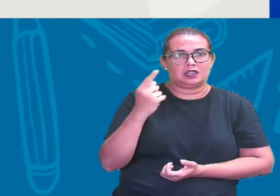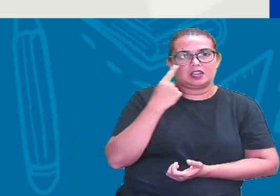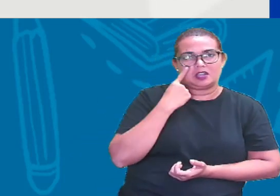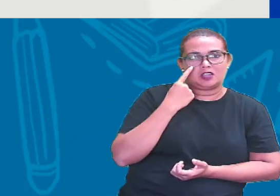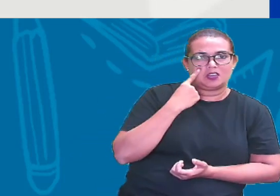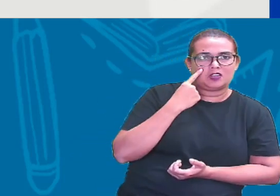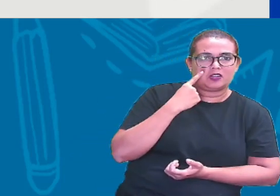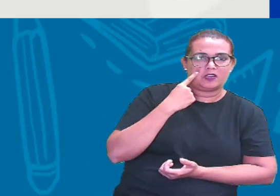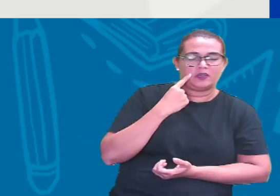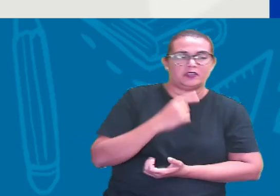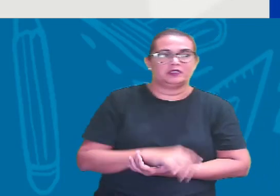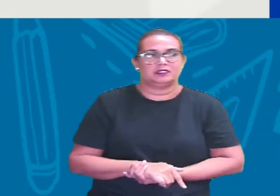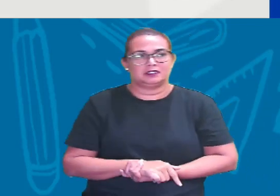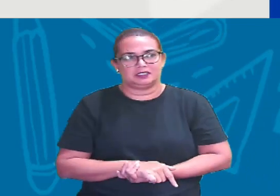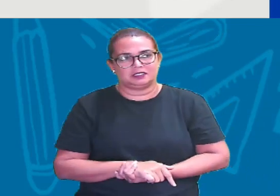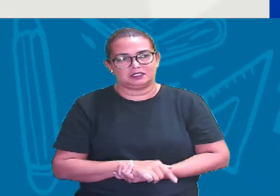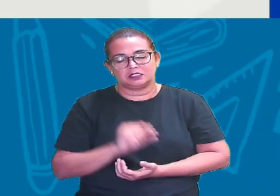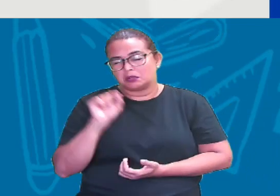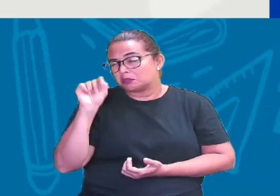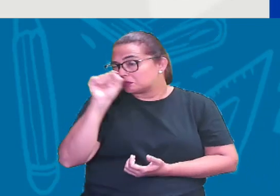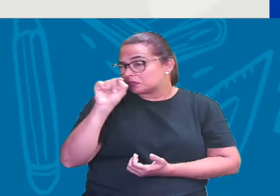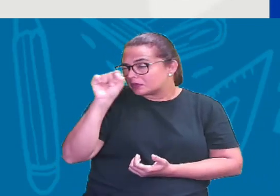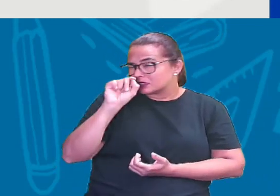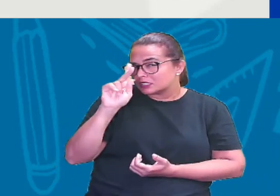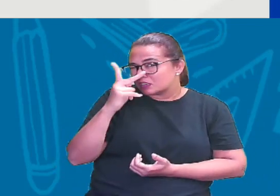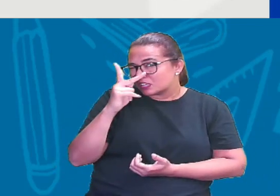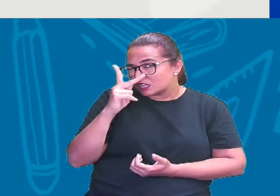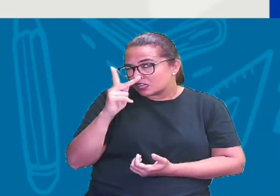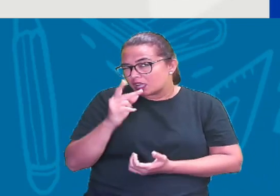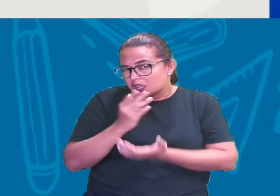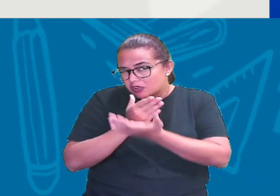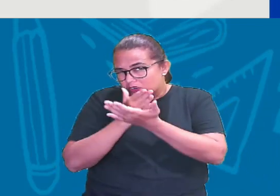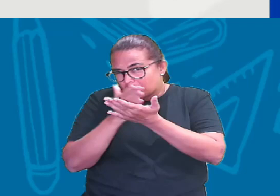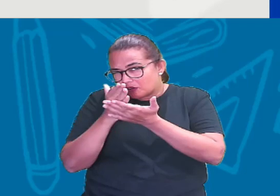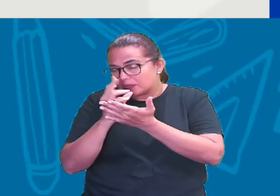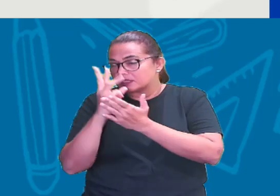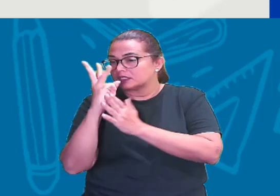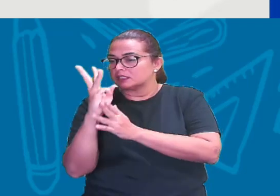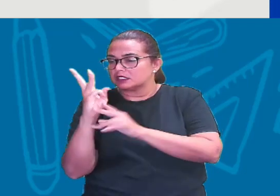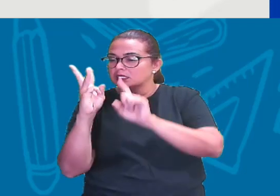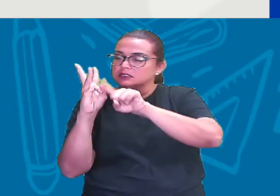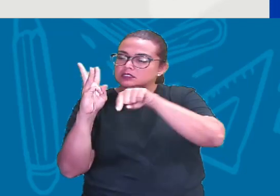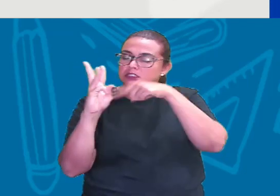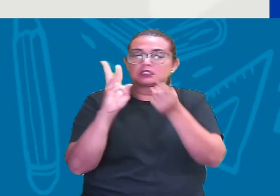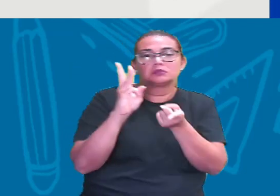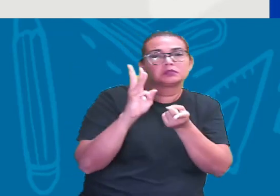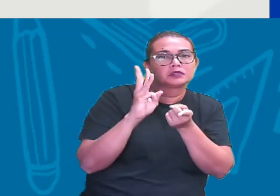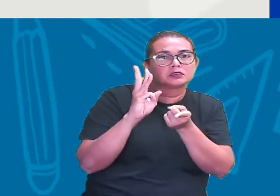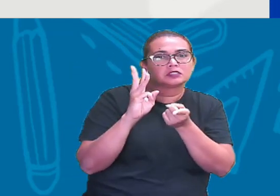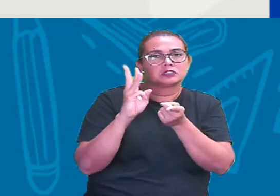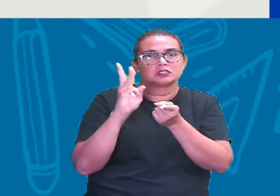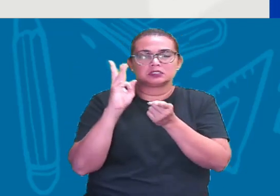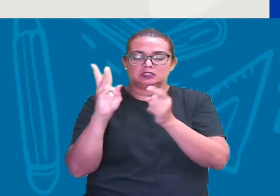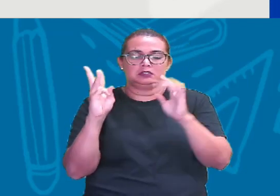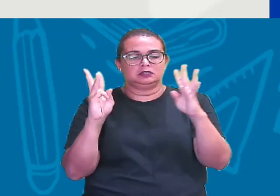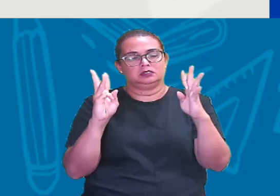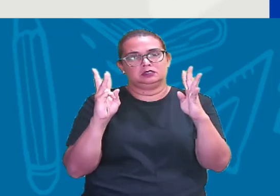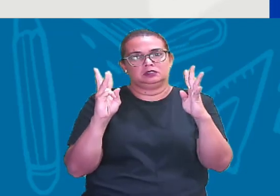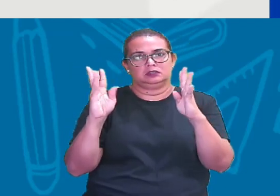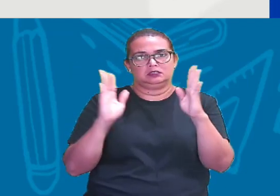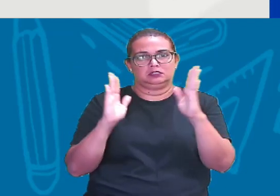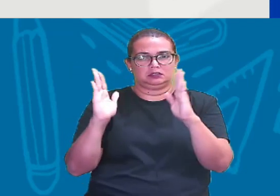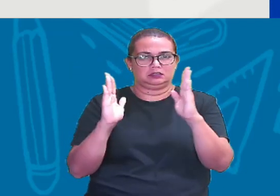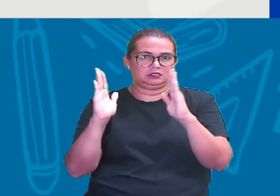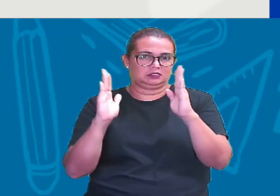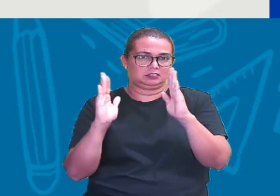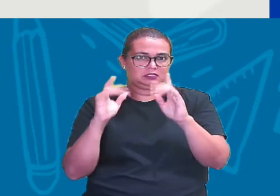Olha ali o pontinho H Está bem no comecinho ali Logo depois de 3 Está vendo? Entre 3 e 4